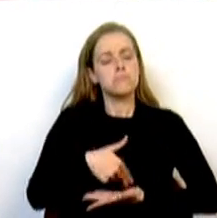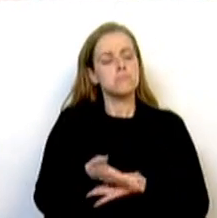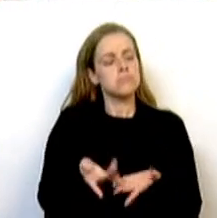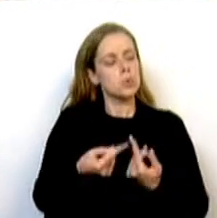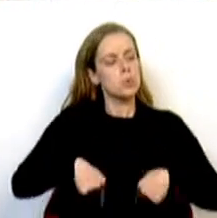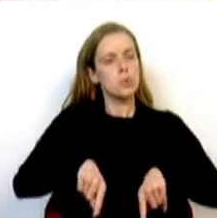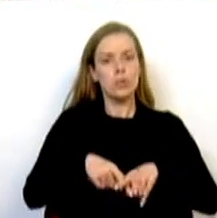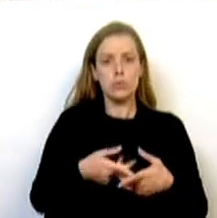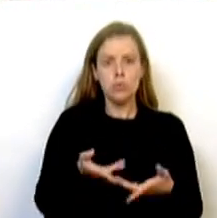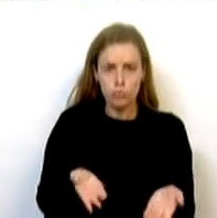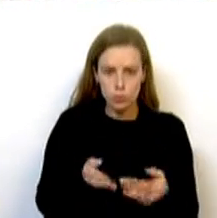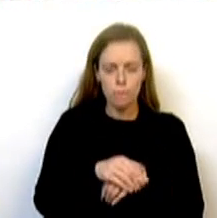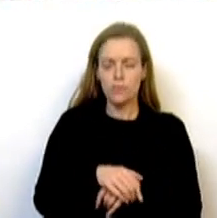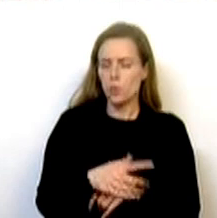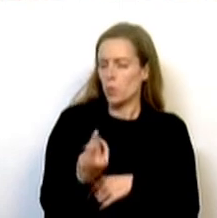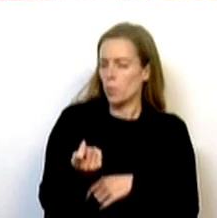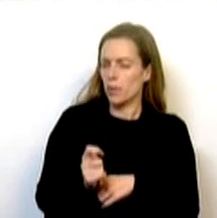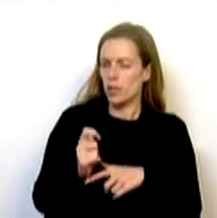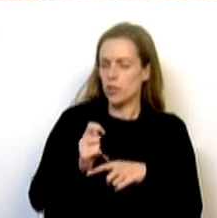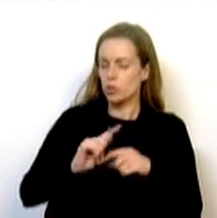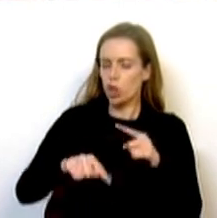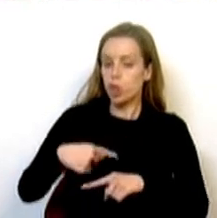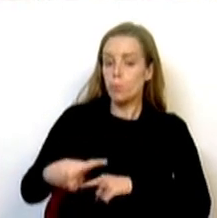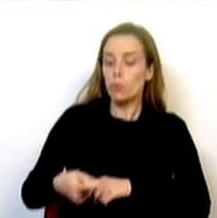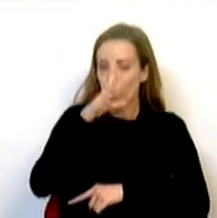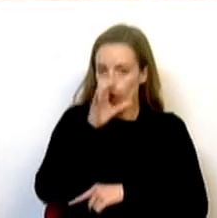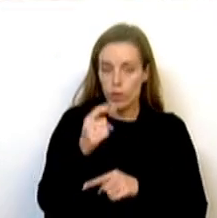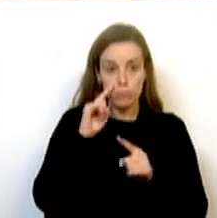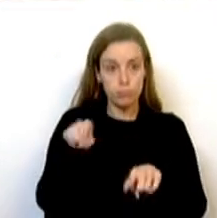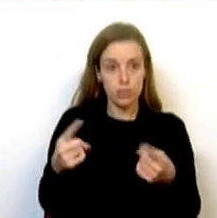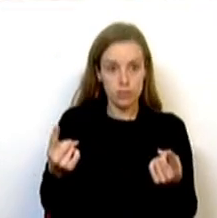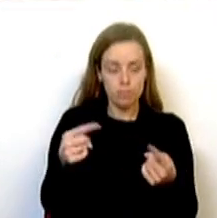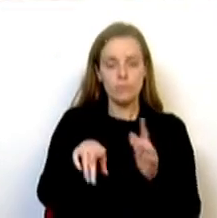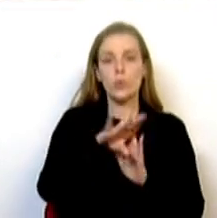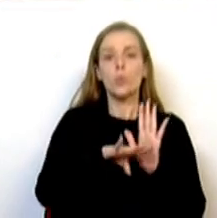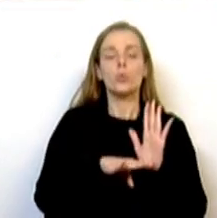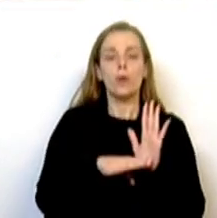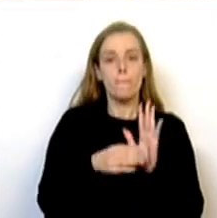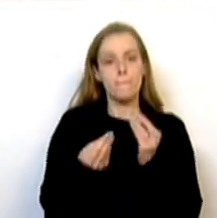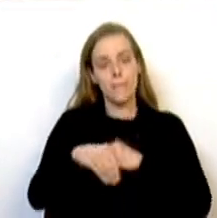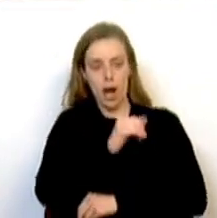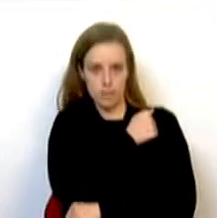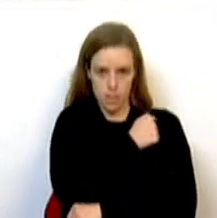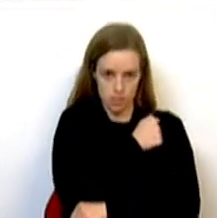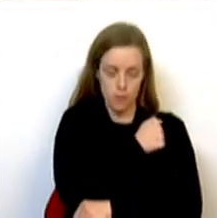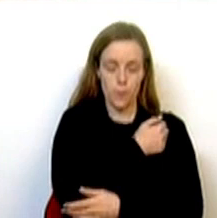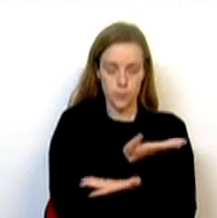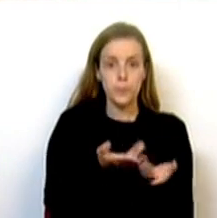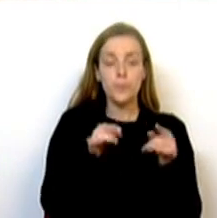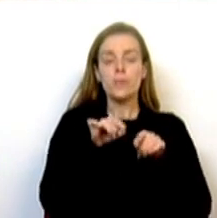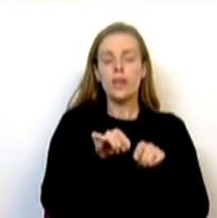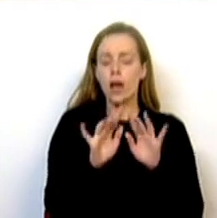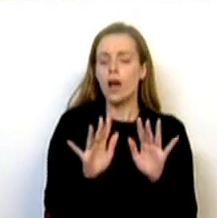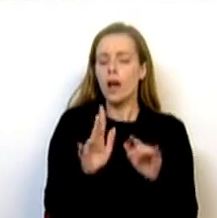praticamente um mês após o Governo ter apresentado o programa Mais Habitação. Amanhã